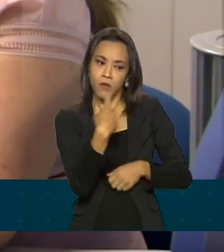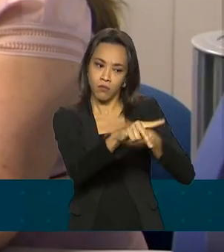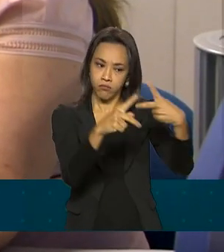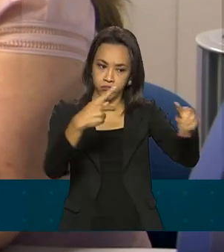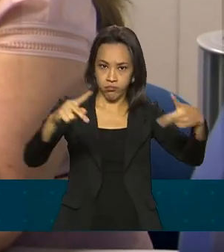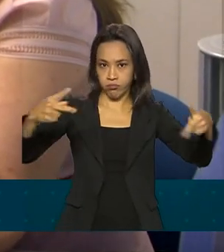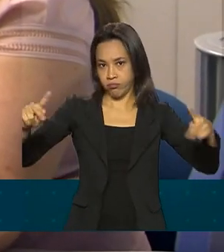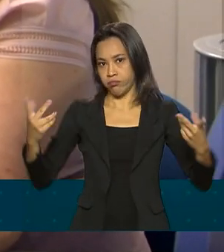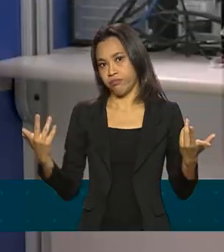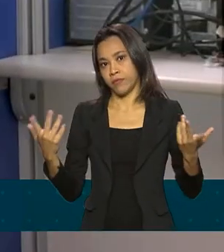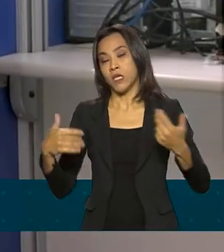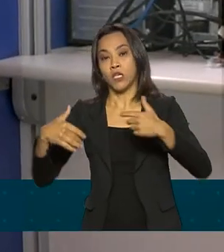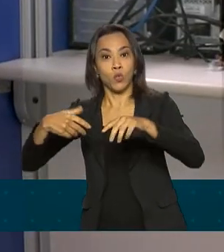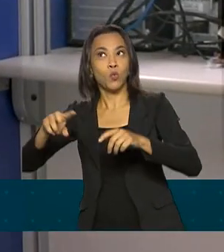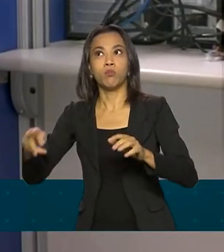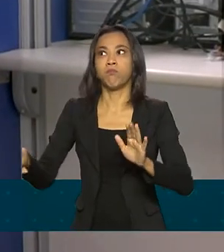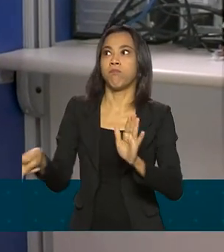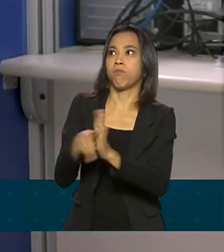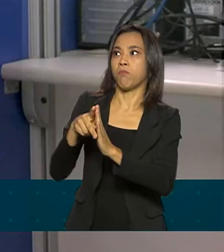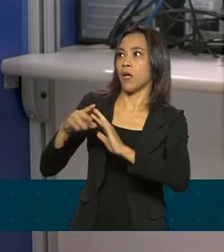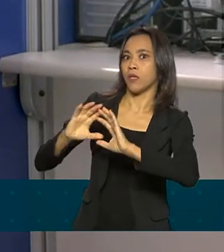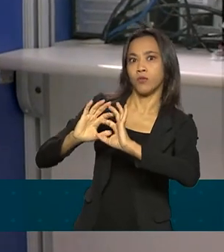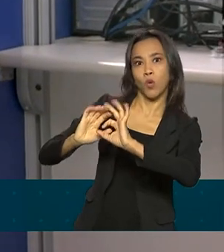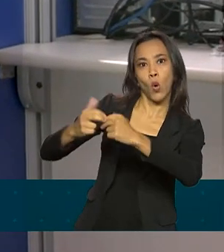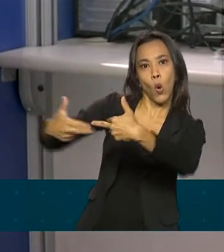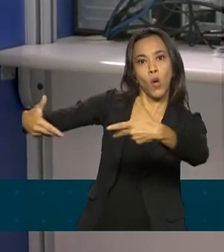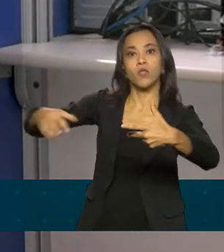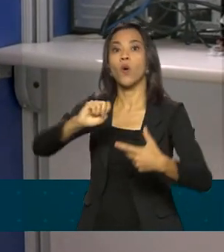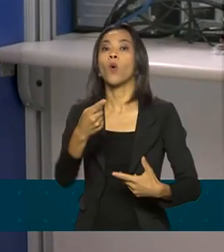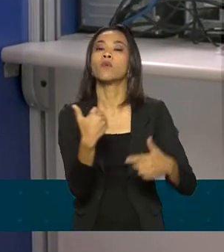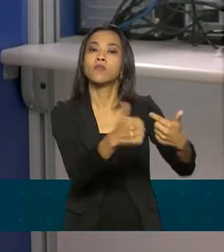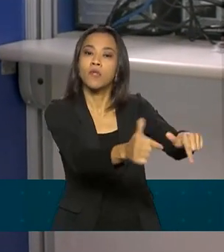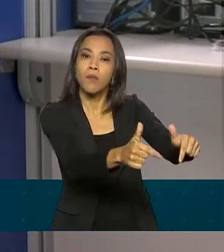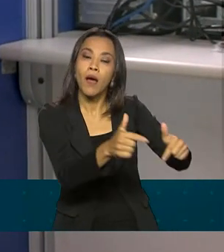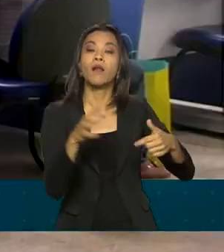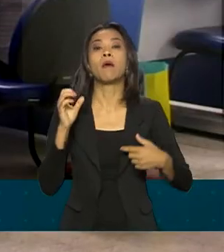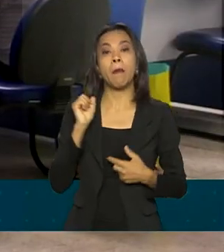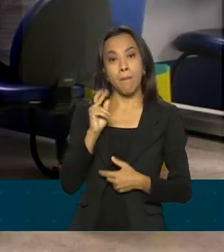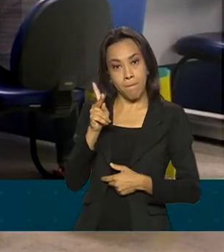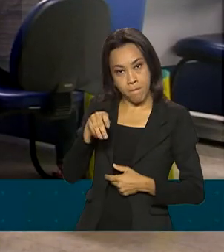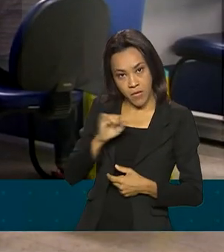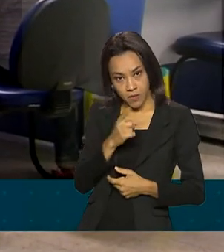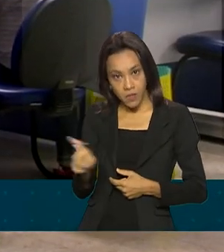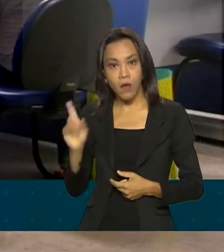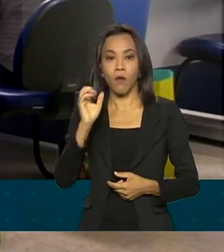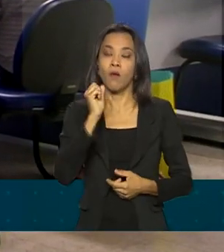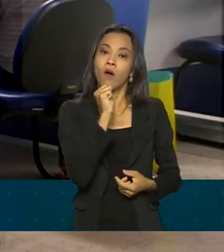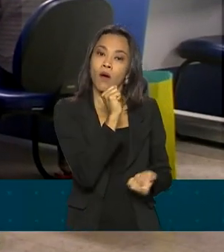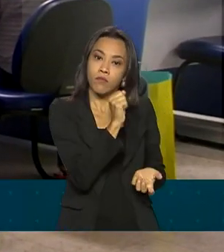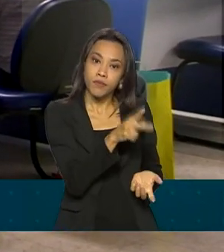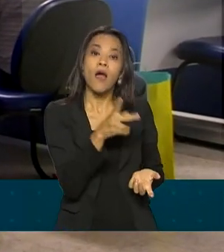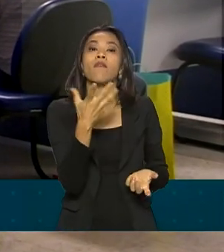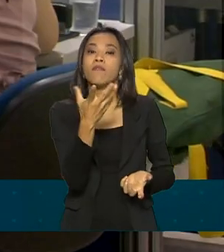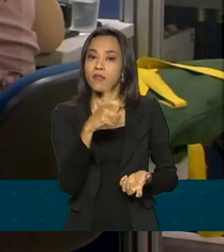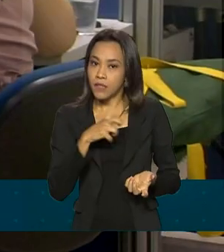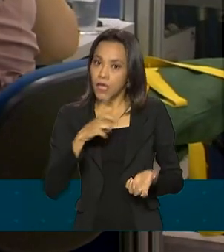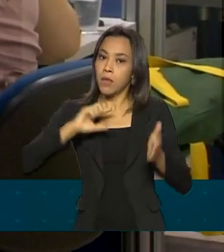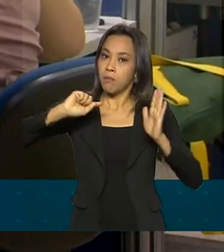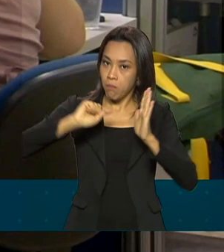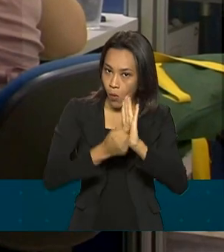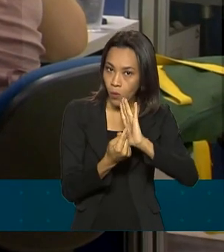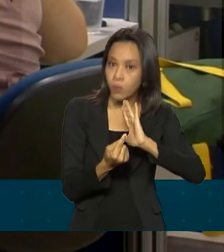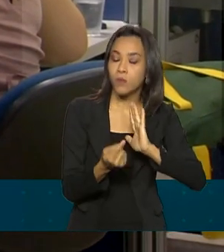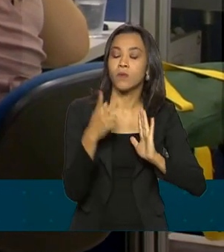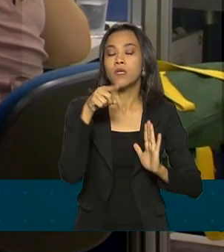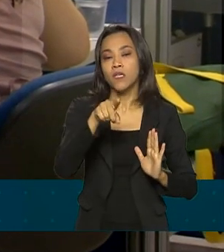ou trabalhista. Ser aposentado ou pensionista, conta ponto. A ideia é reduzir os riscos e